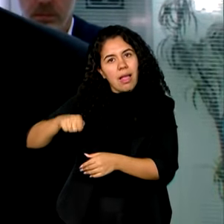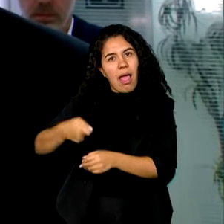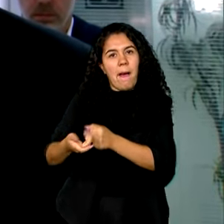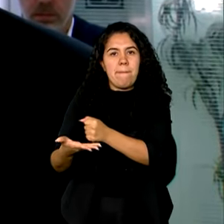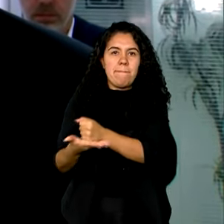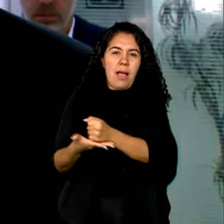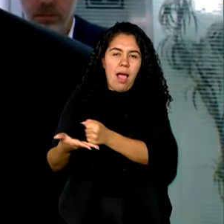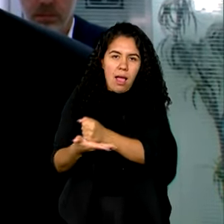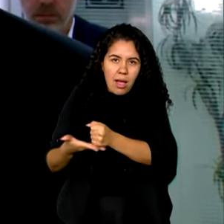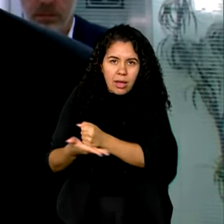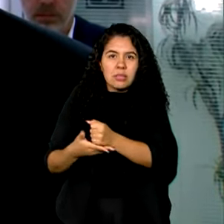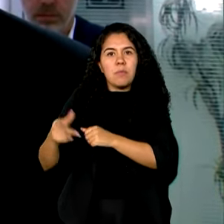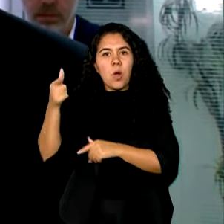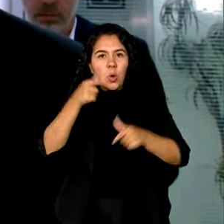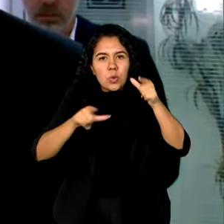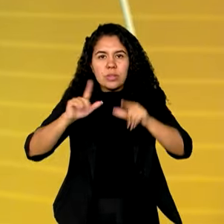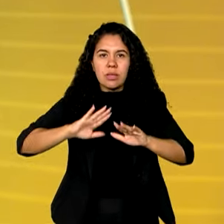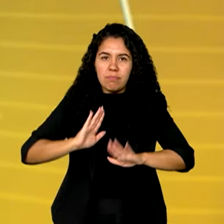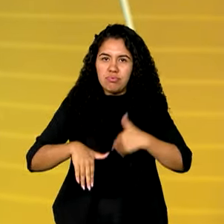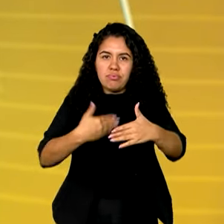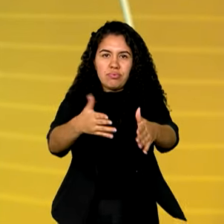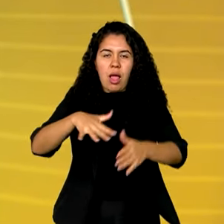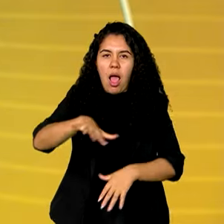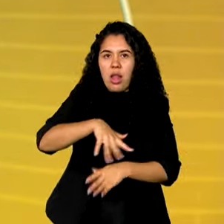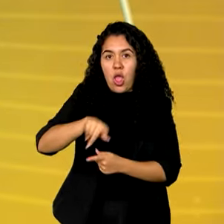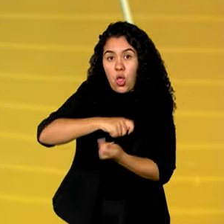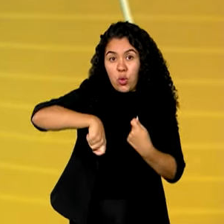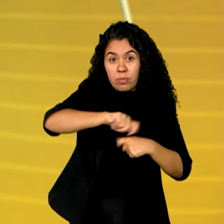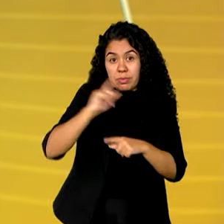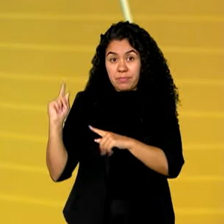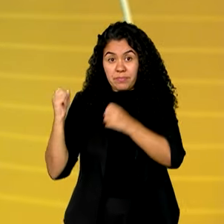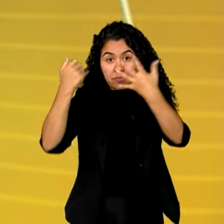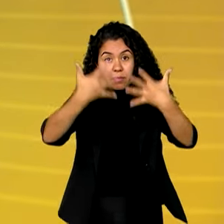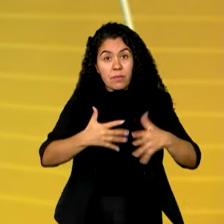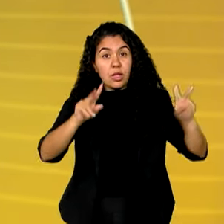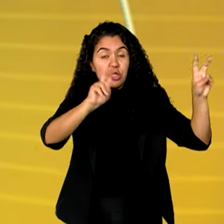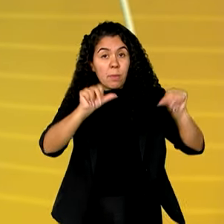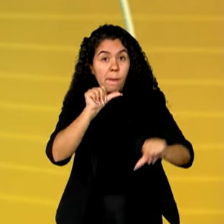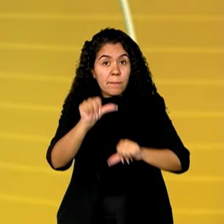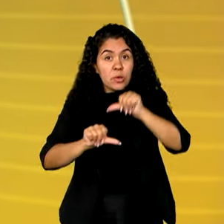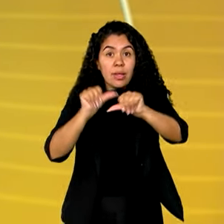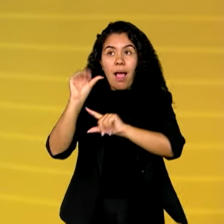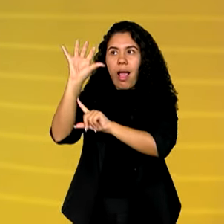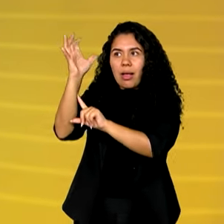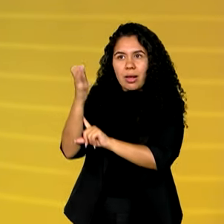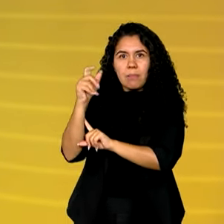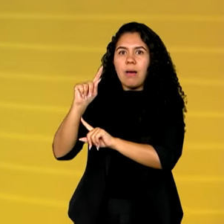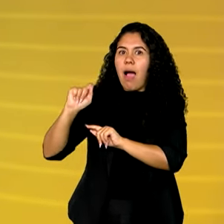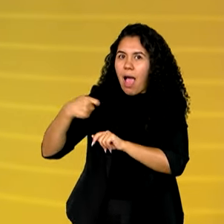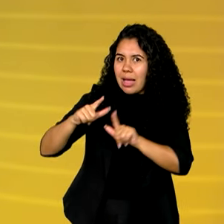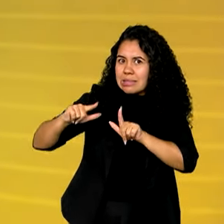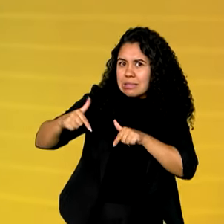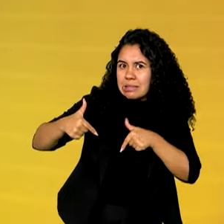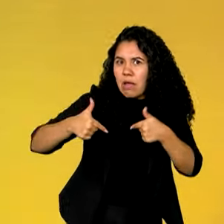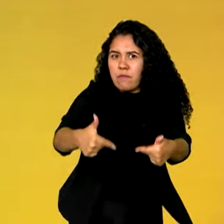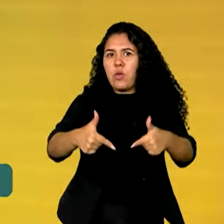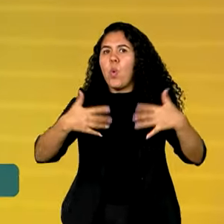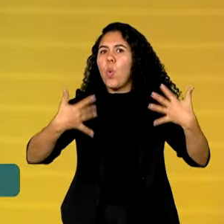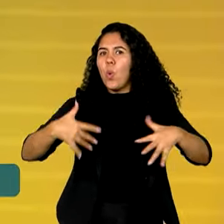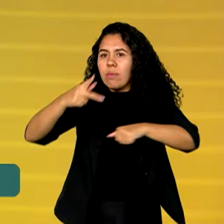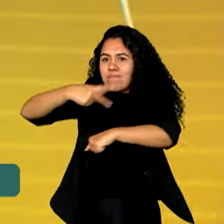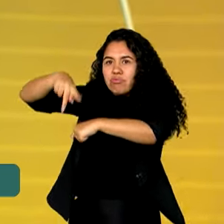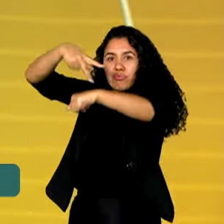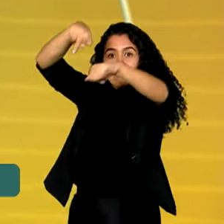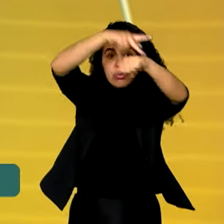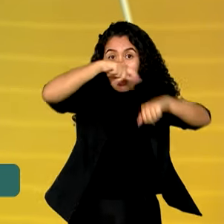os novos passos da economia. O combate às mudanças climáticas é um desafio às nações. No Brasil,